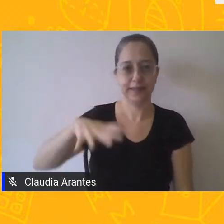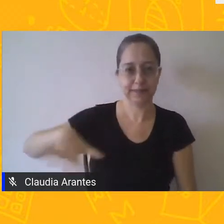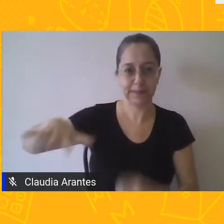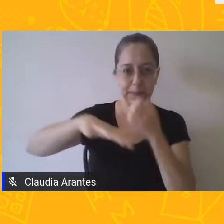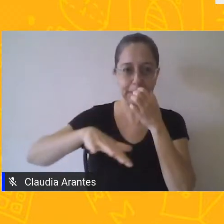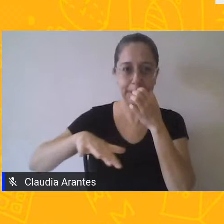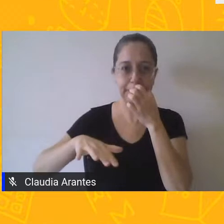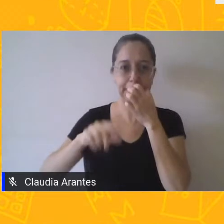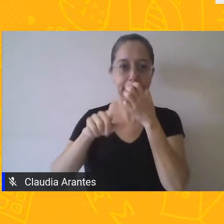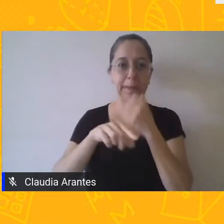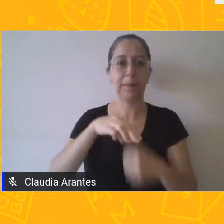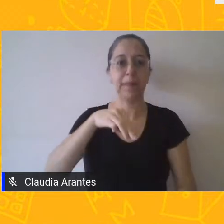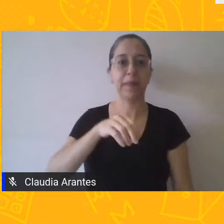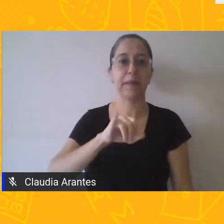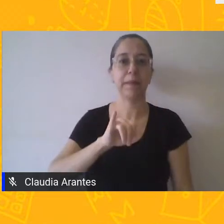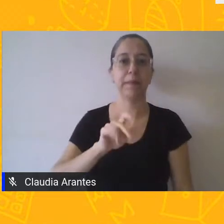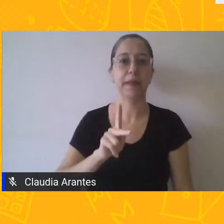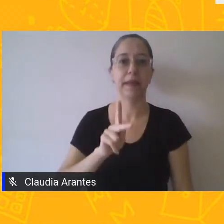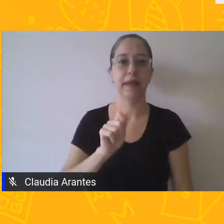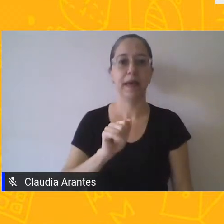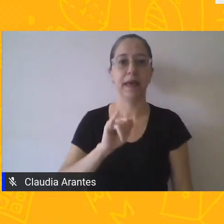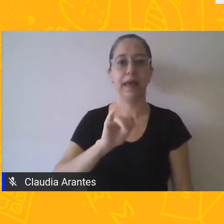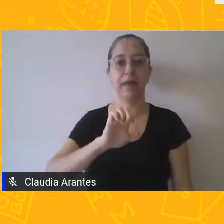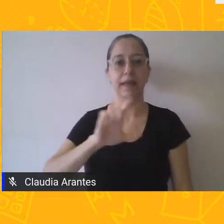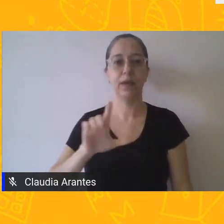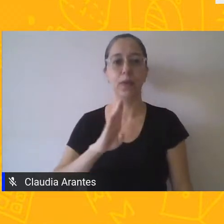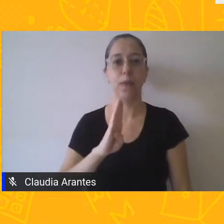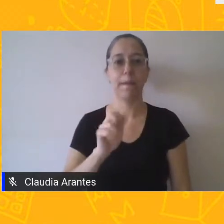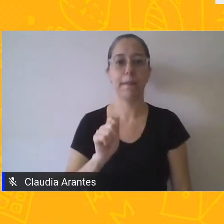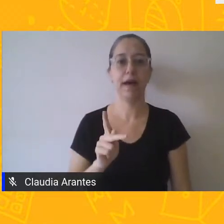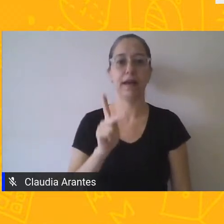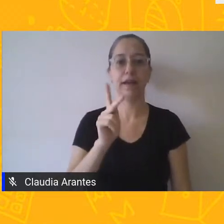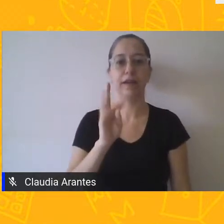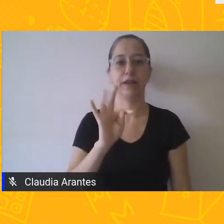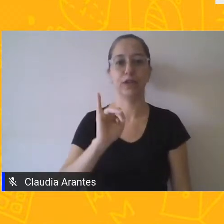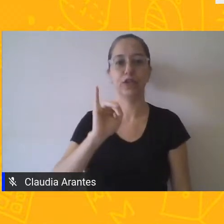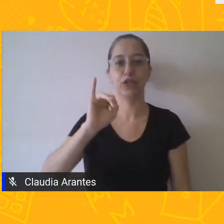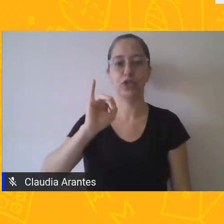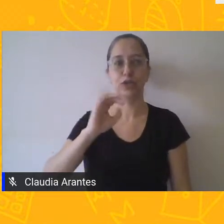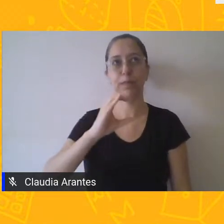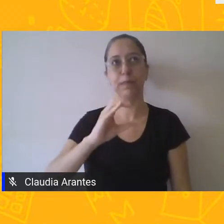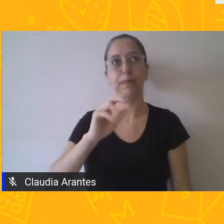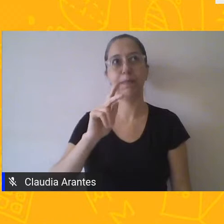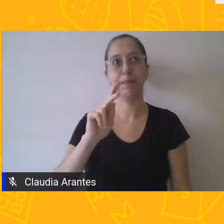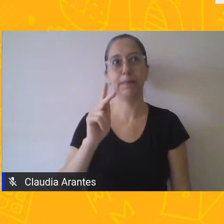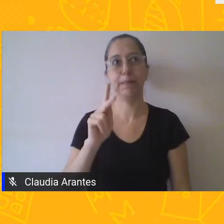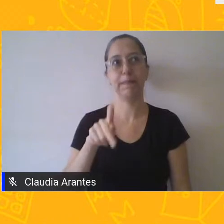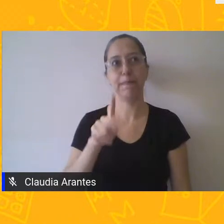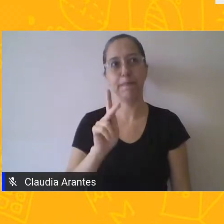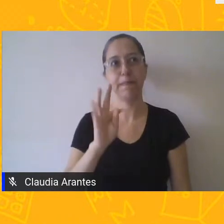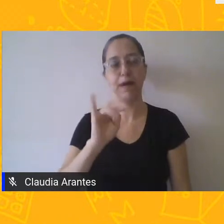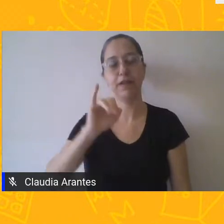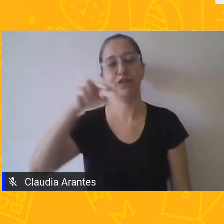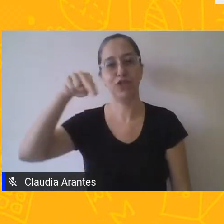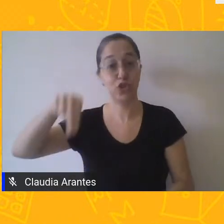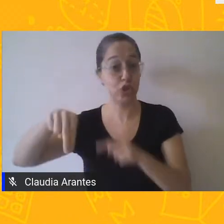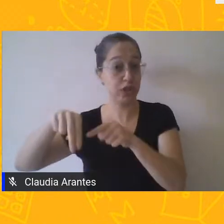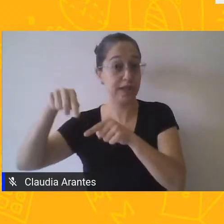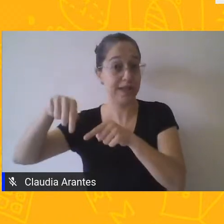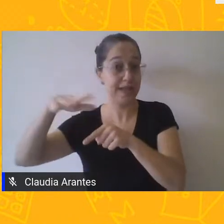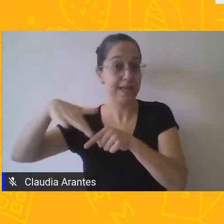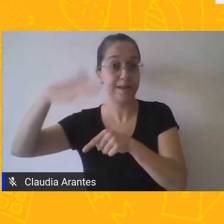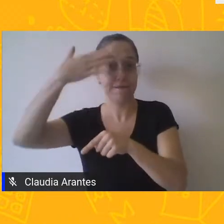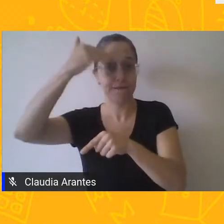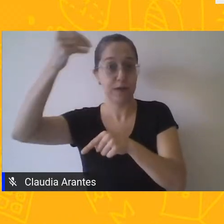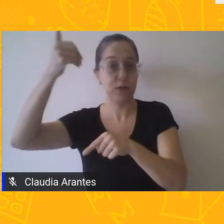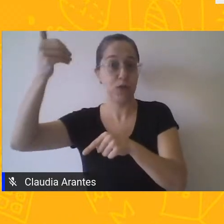Mikhail Bakhtin, que é um linguista. Ele trata de gênero textual. O que é